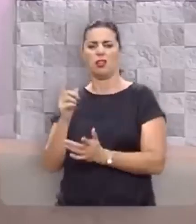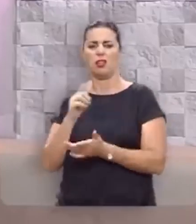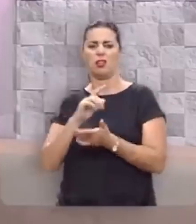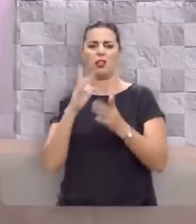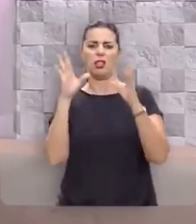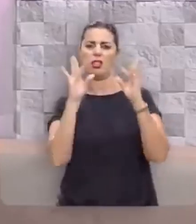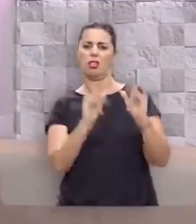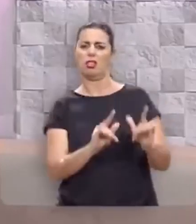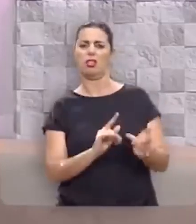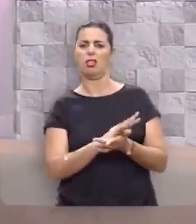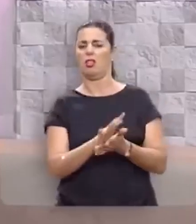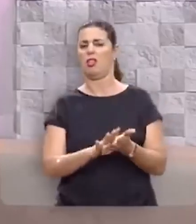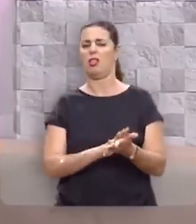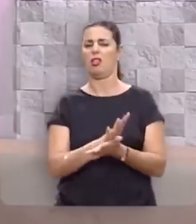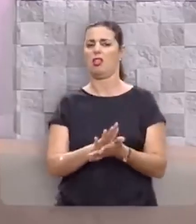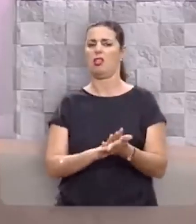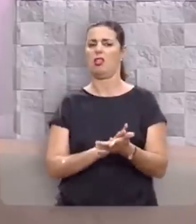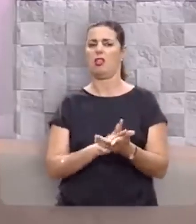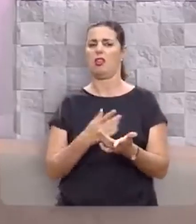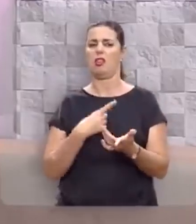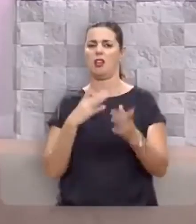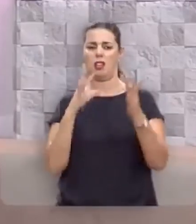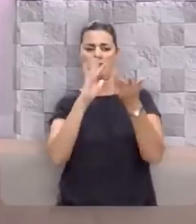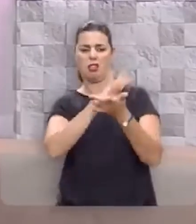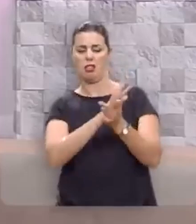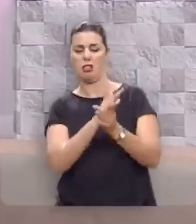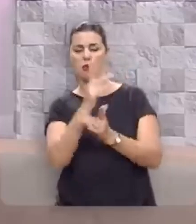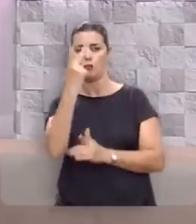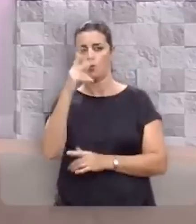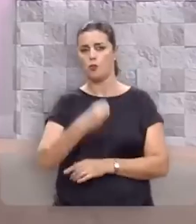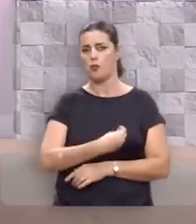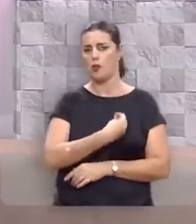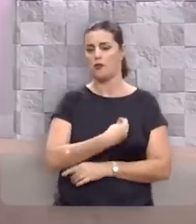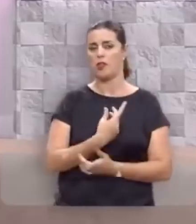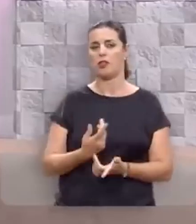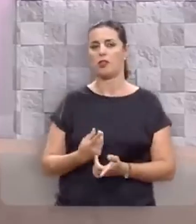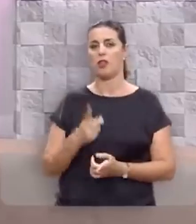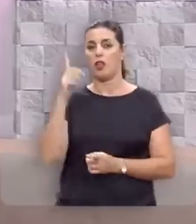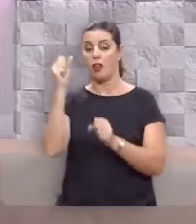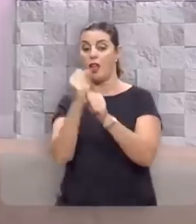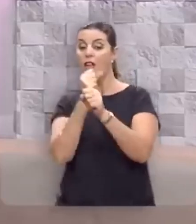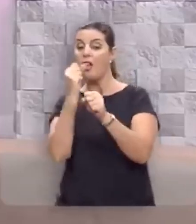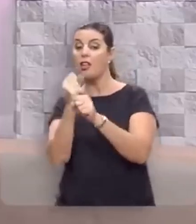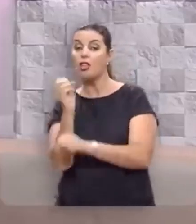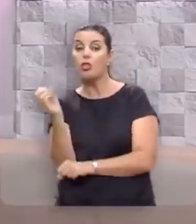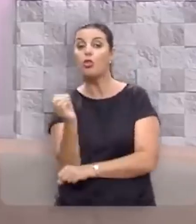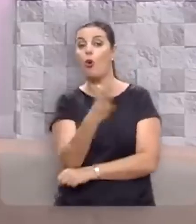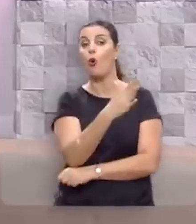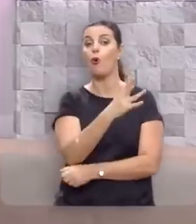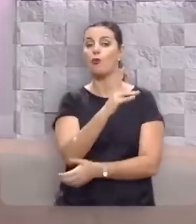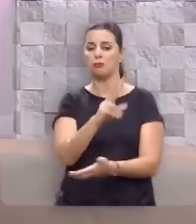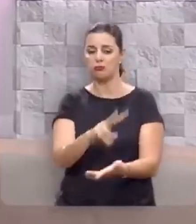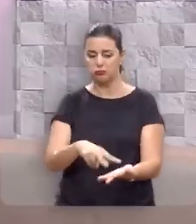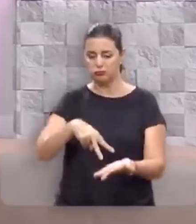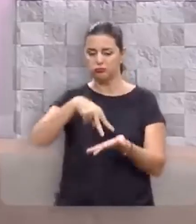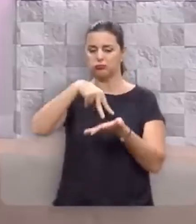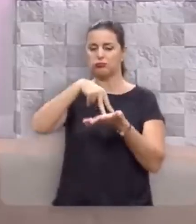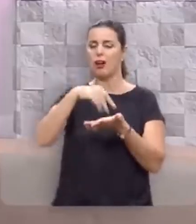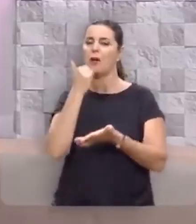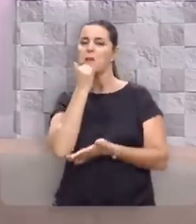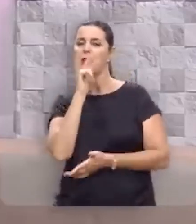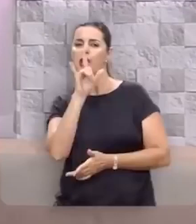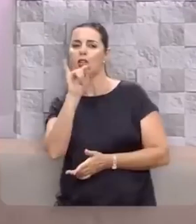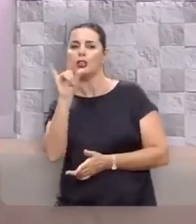Ele não apaga a torcida que fumega, Ele não esmaga a você, Ele é o Deus que restaura você, que perdoa você,